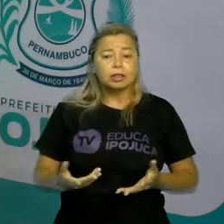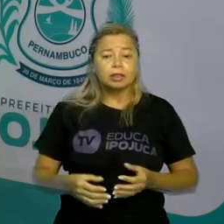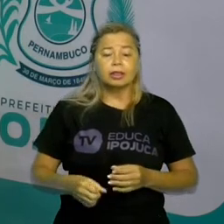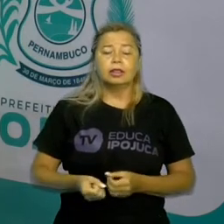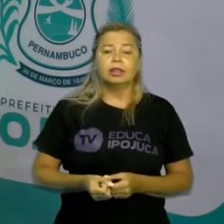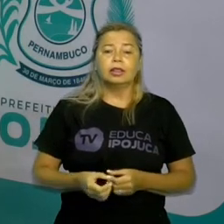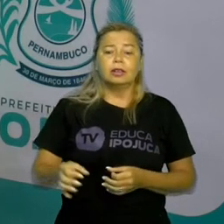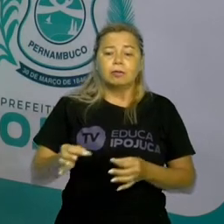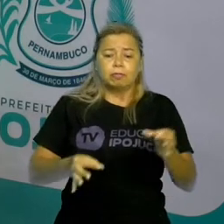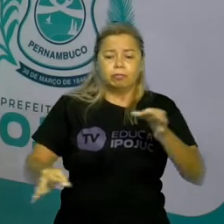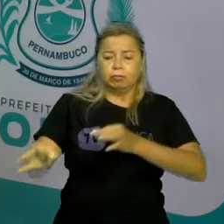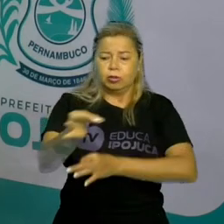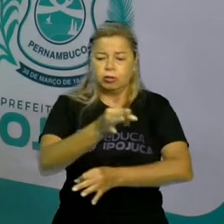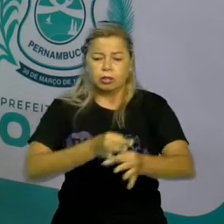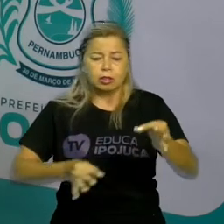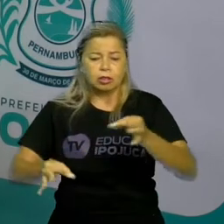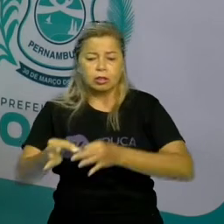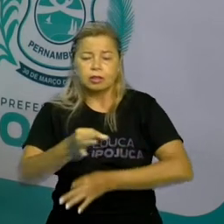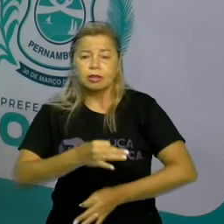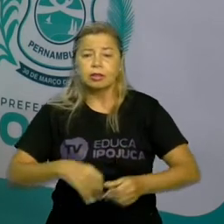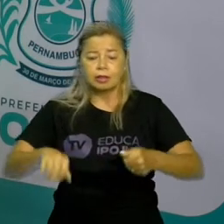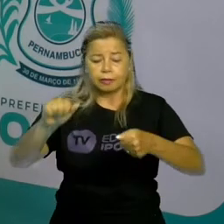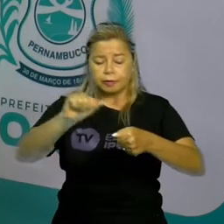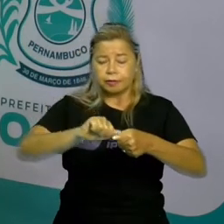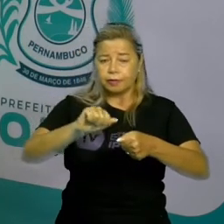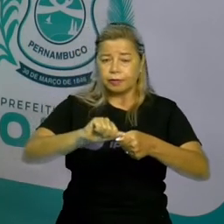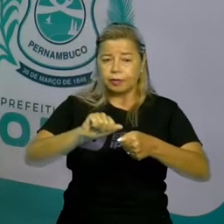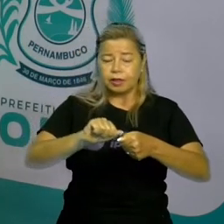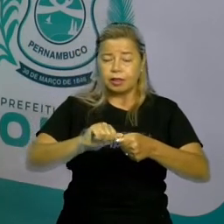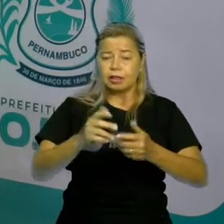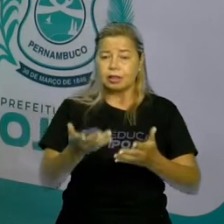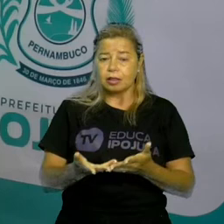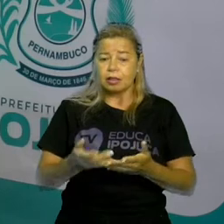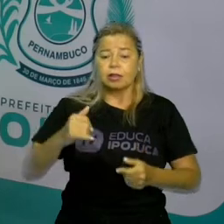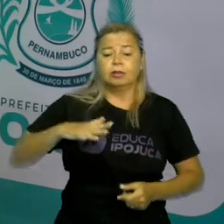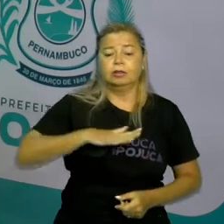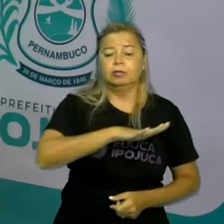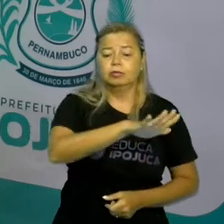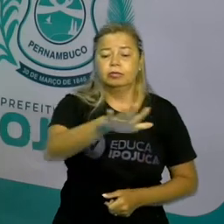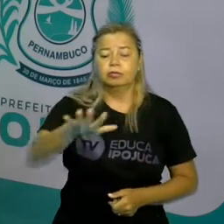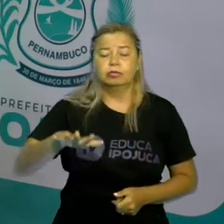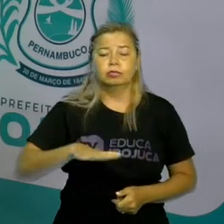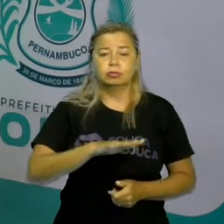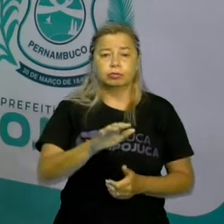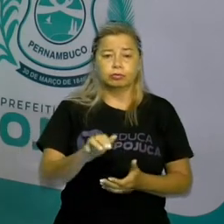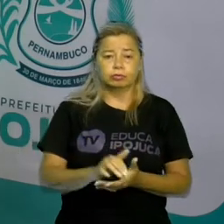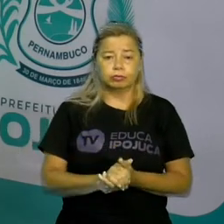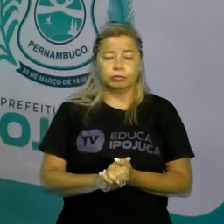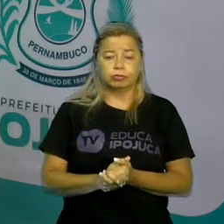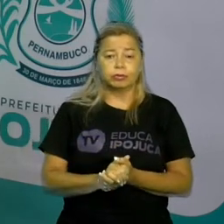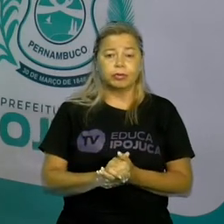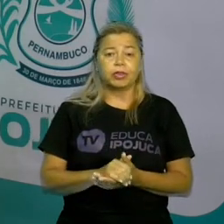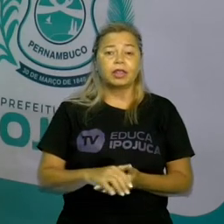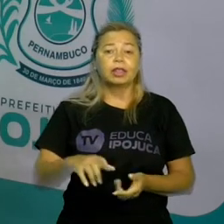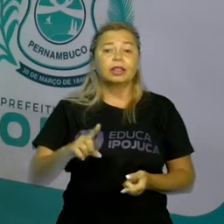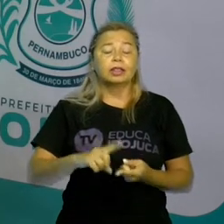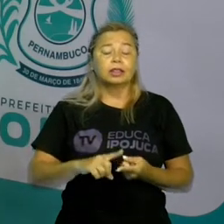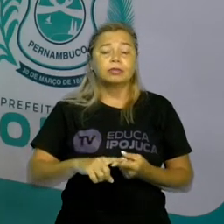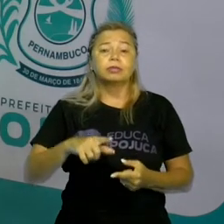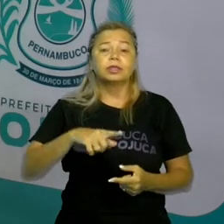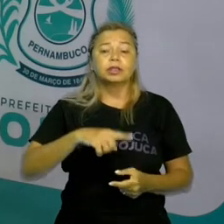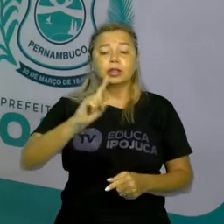determinar o que se fazer dentro do seu território. A gente tem outra situação.